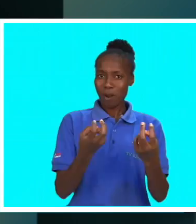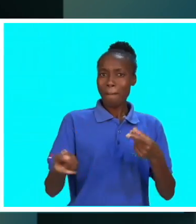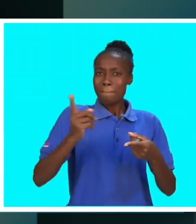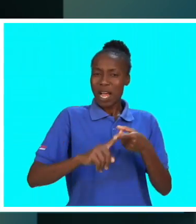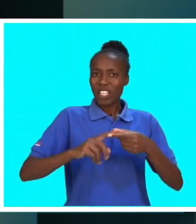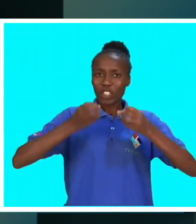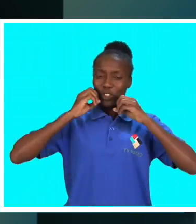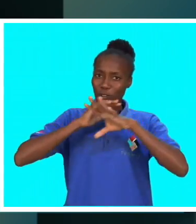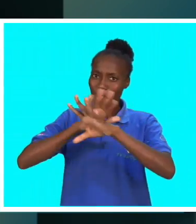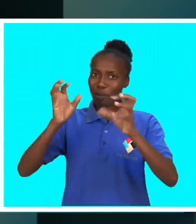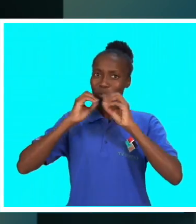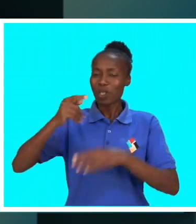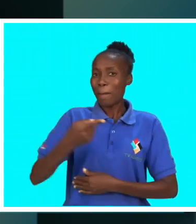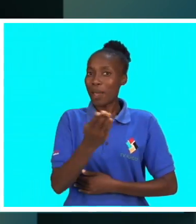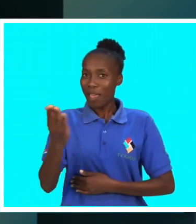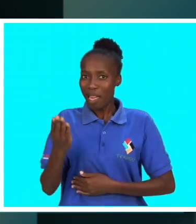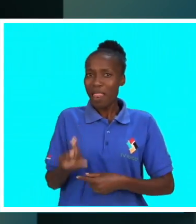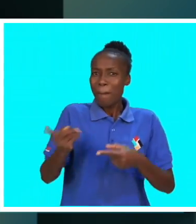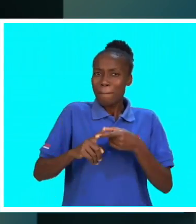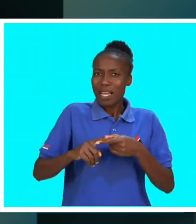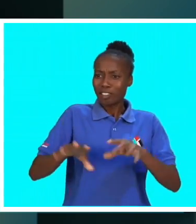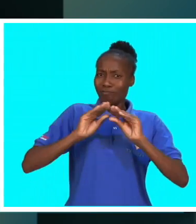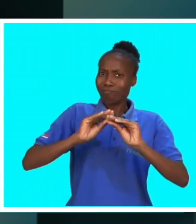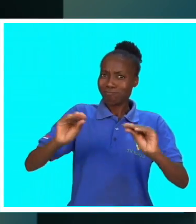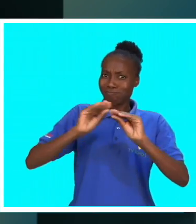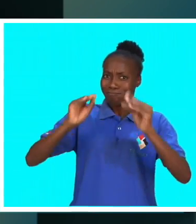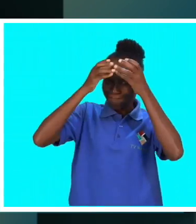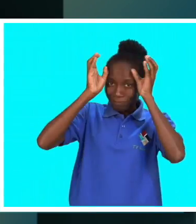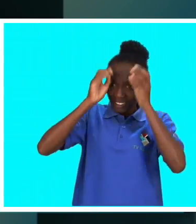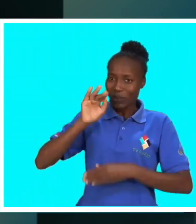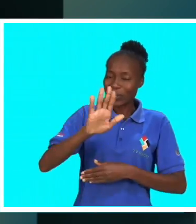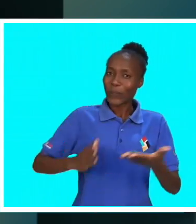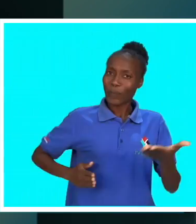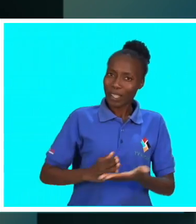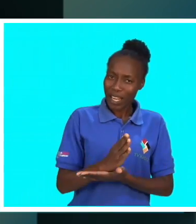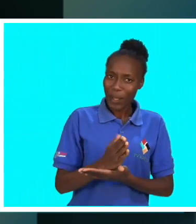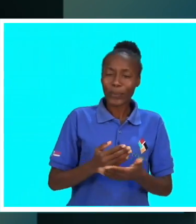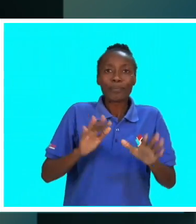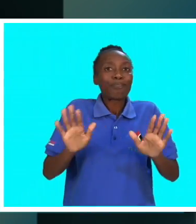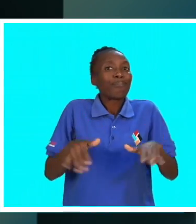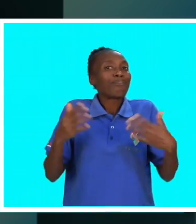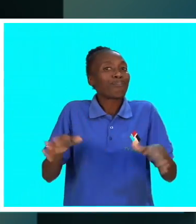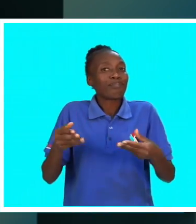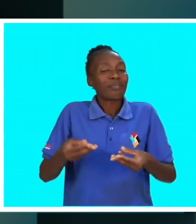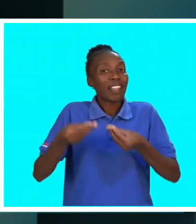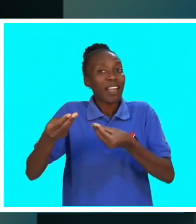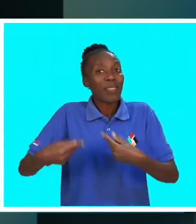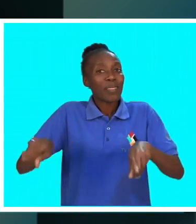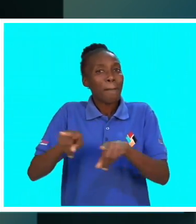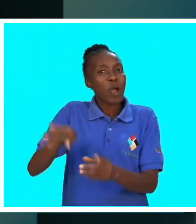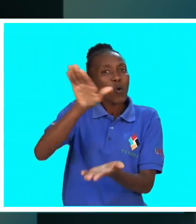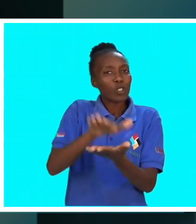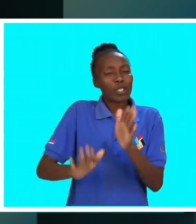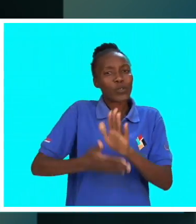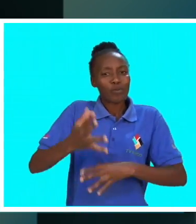para elas, dando-lhes mais capacitação sobre os seus direitos, dando-lhes espaço para se